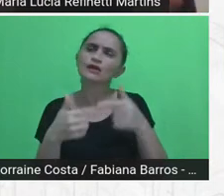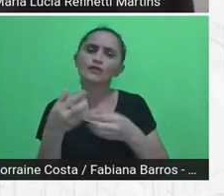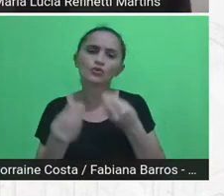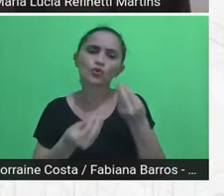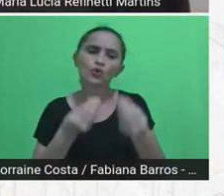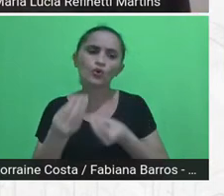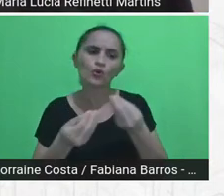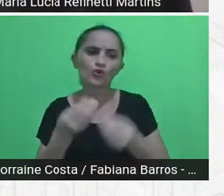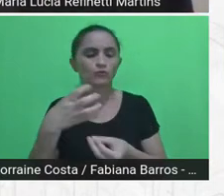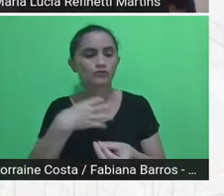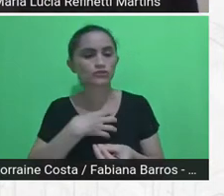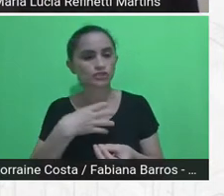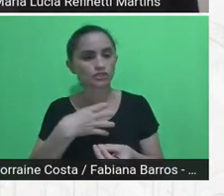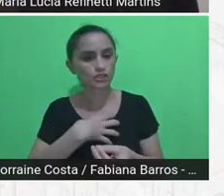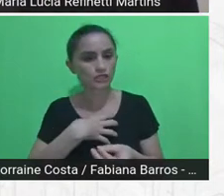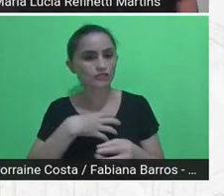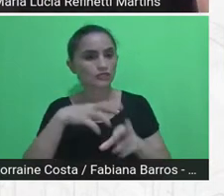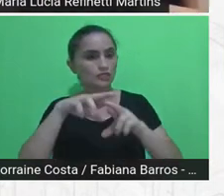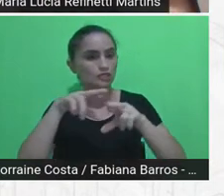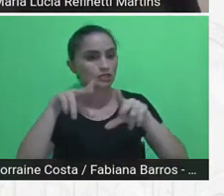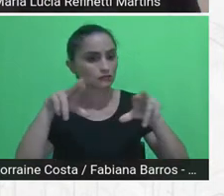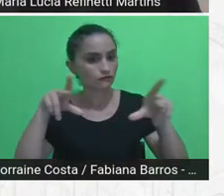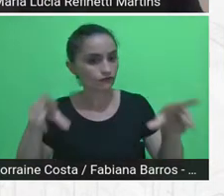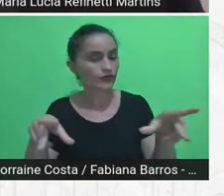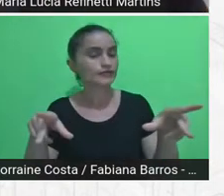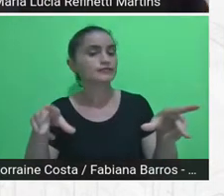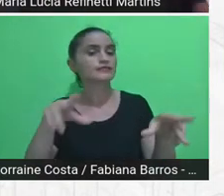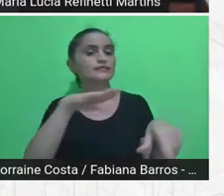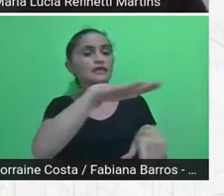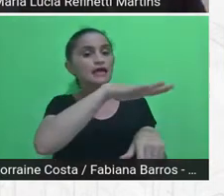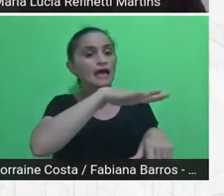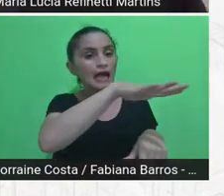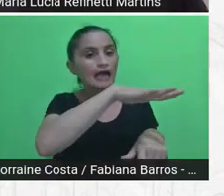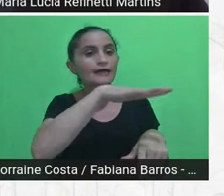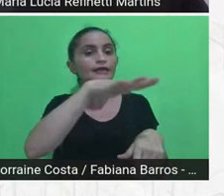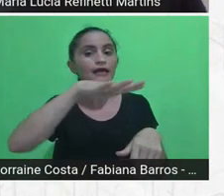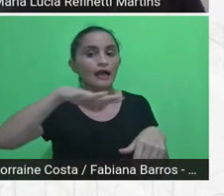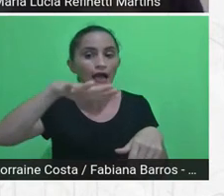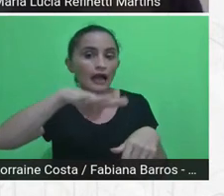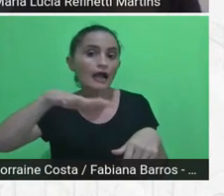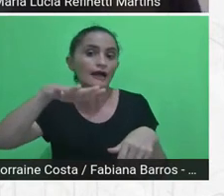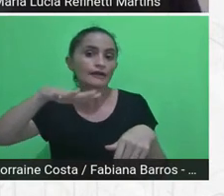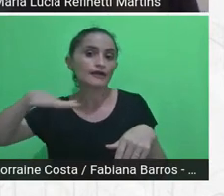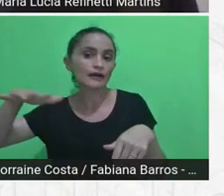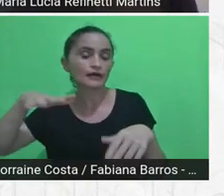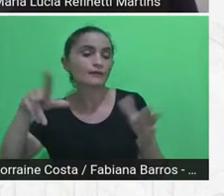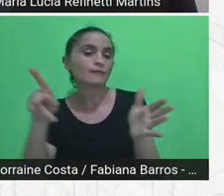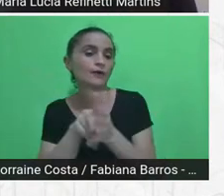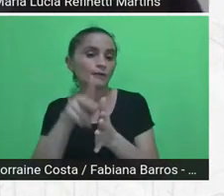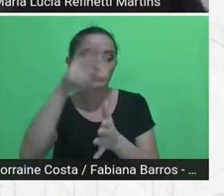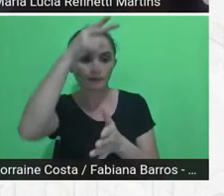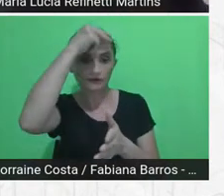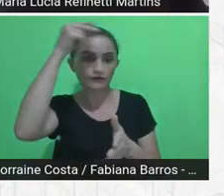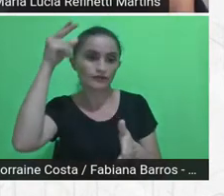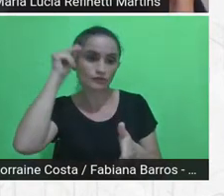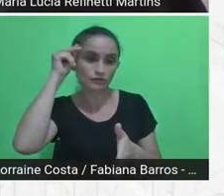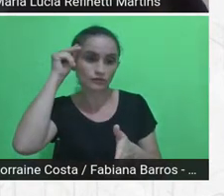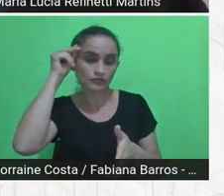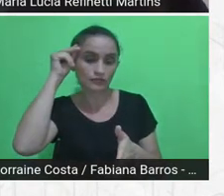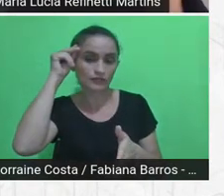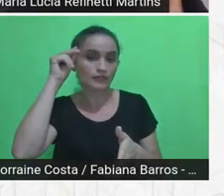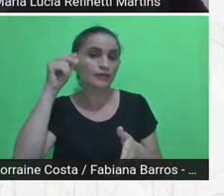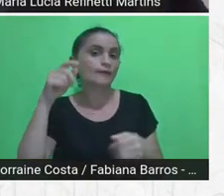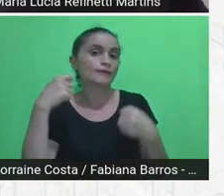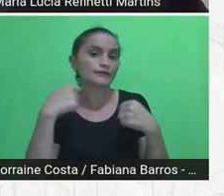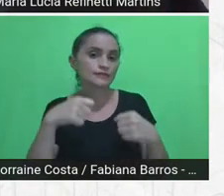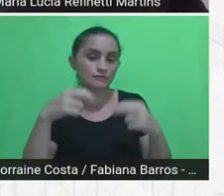diversos setores da Prefeitura agregam um coletivo respeitando um território com as